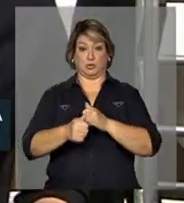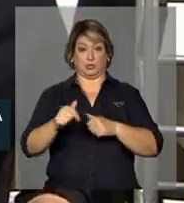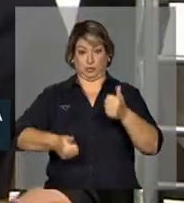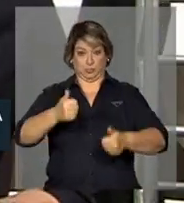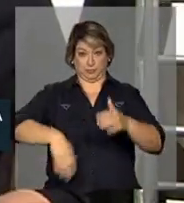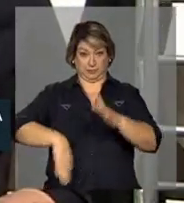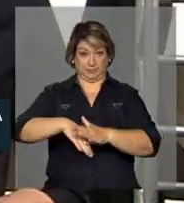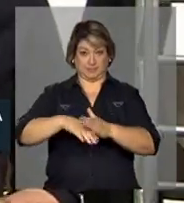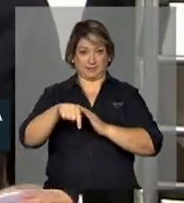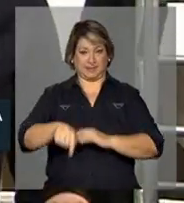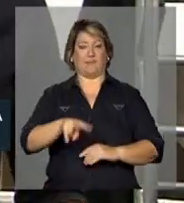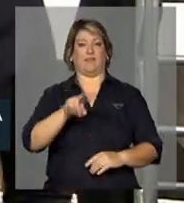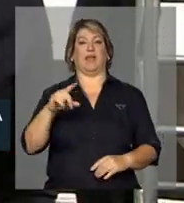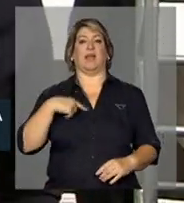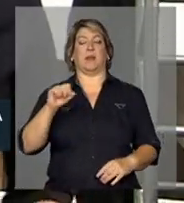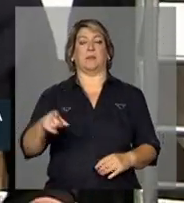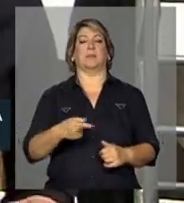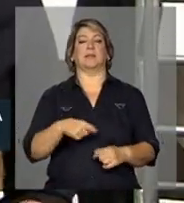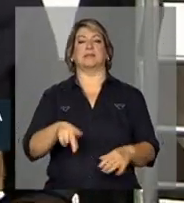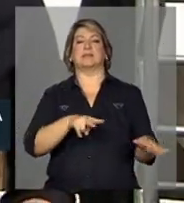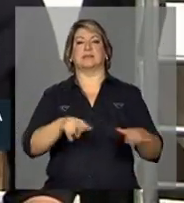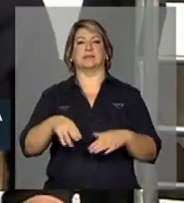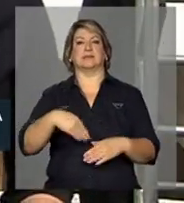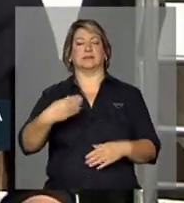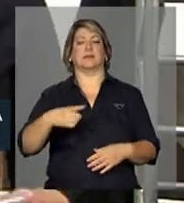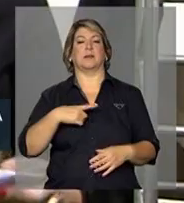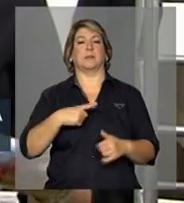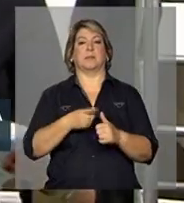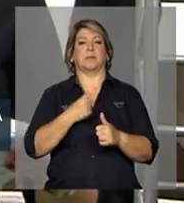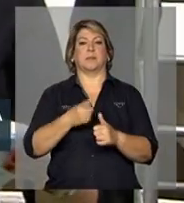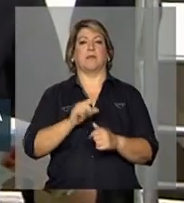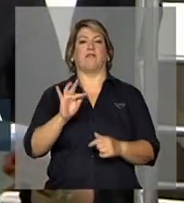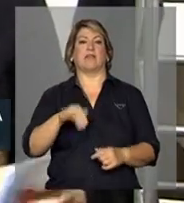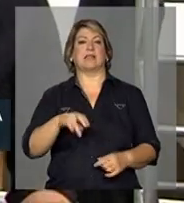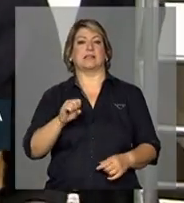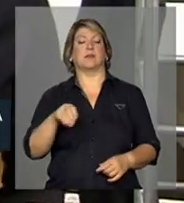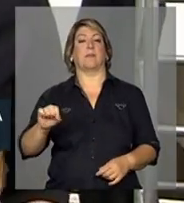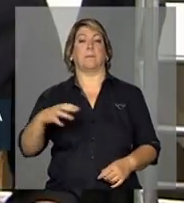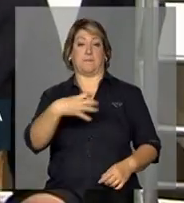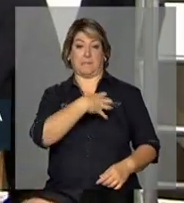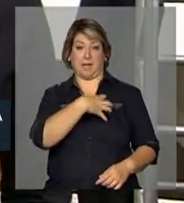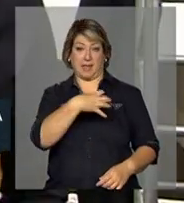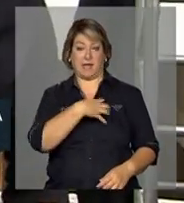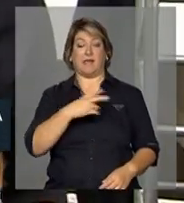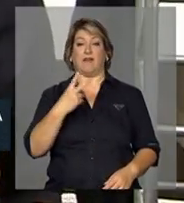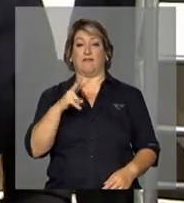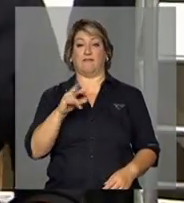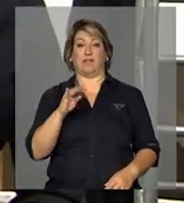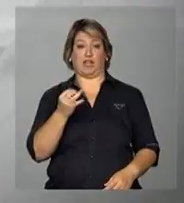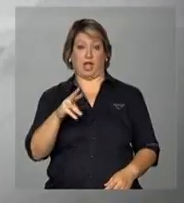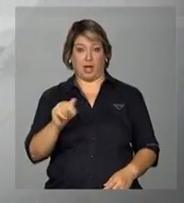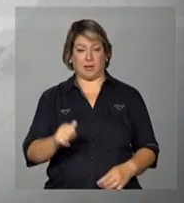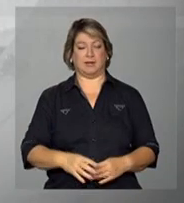de semana entre os dois principais times da cidade, Bahia e Vitória. Lúcia.